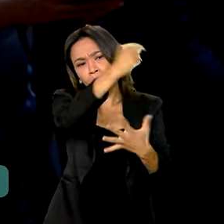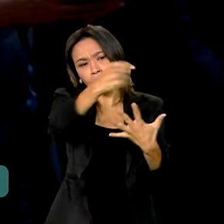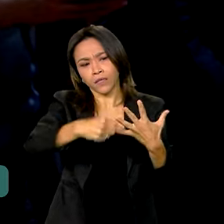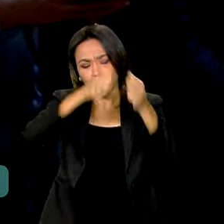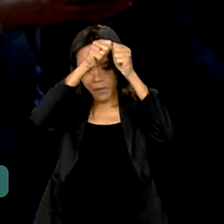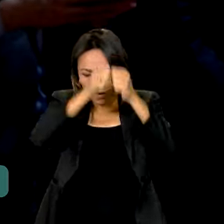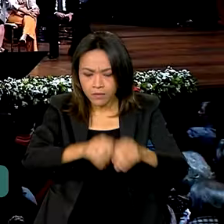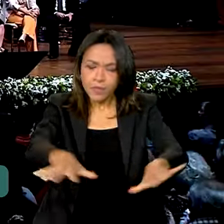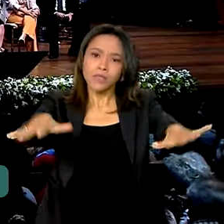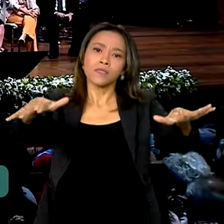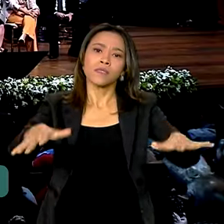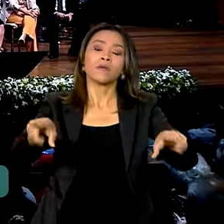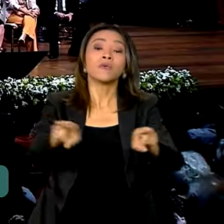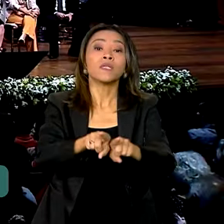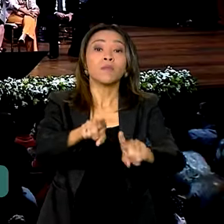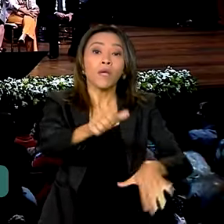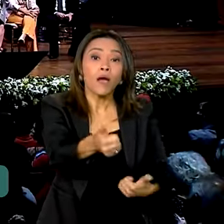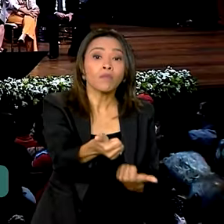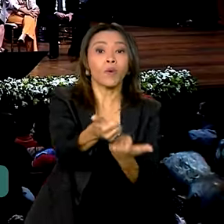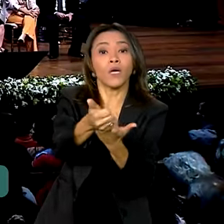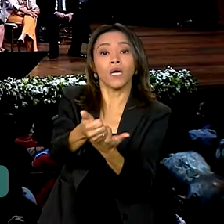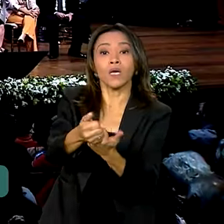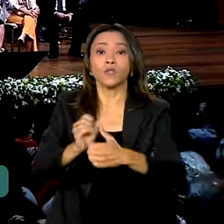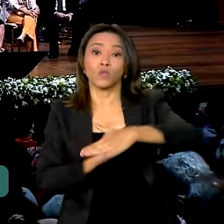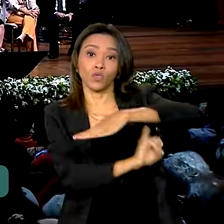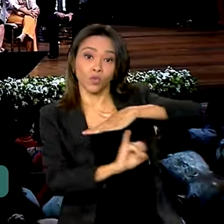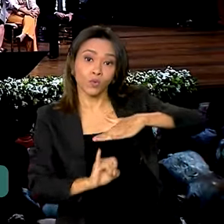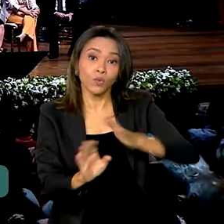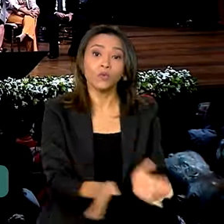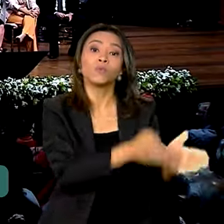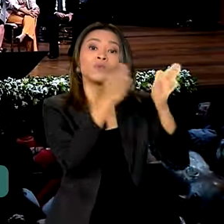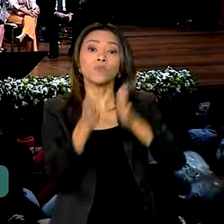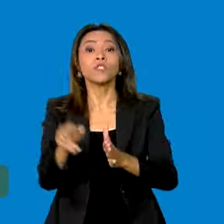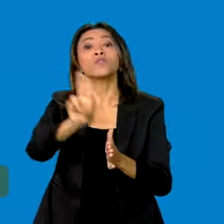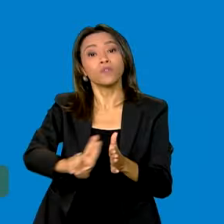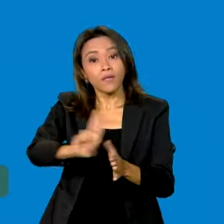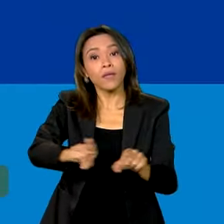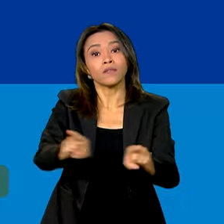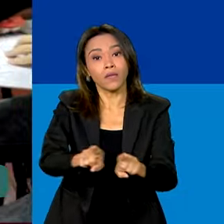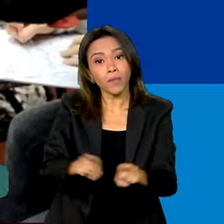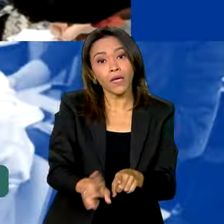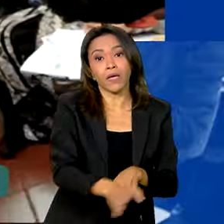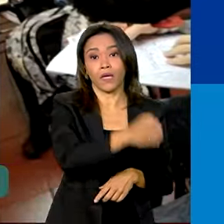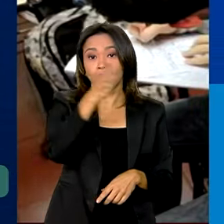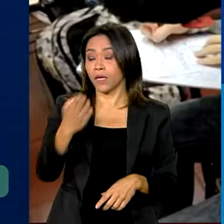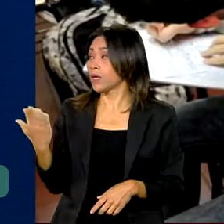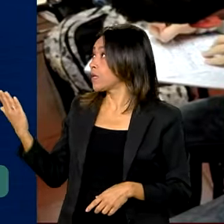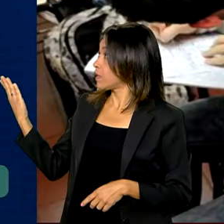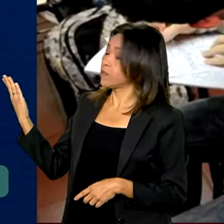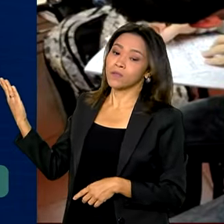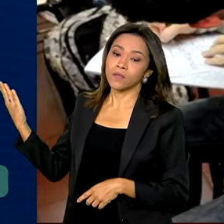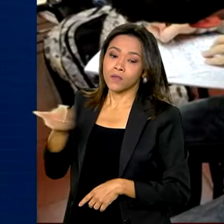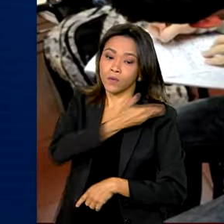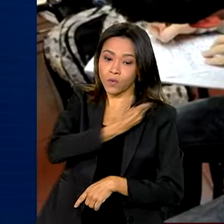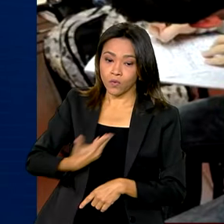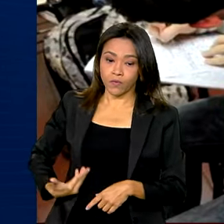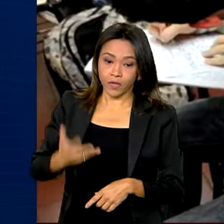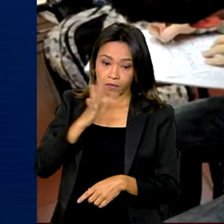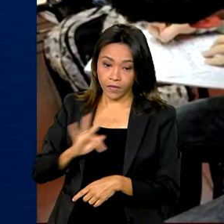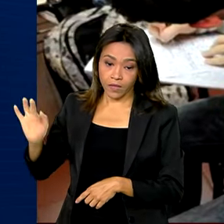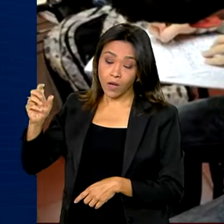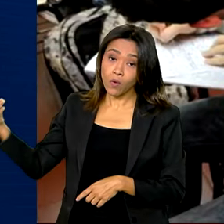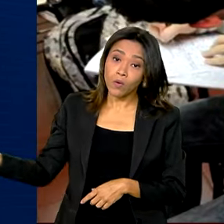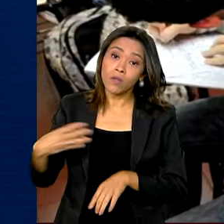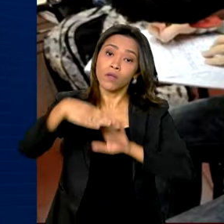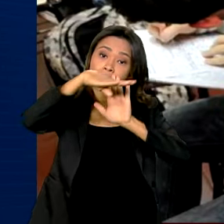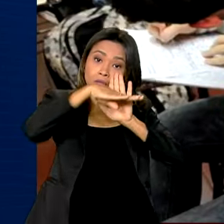e fortalecimento de institutos e universidades federais. O governo federal, por meio do novo PAC,